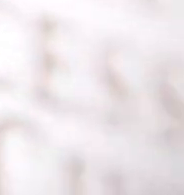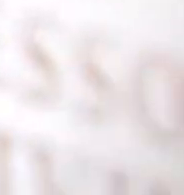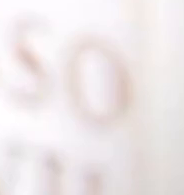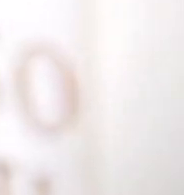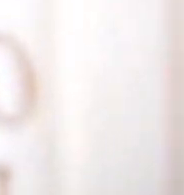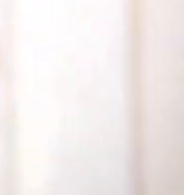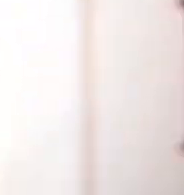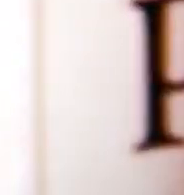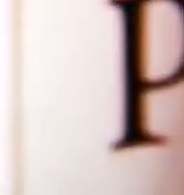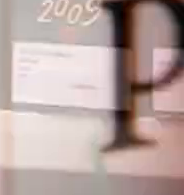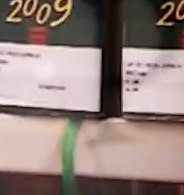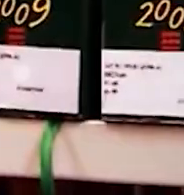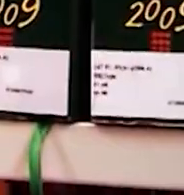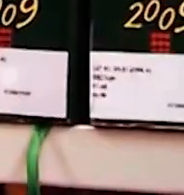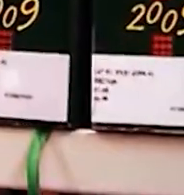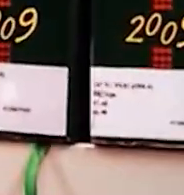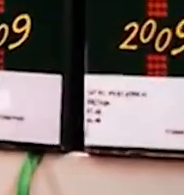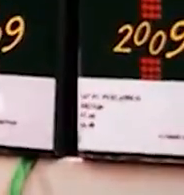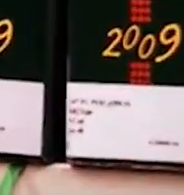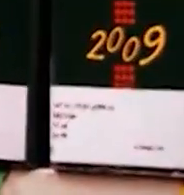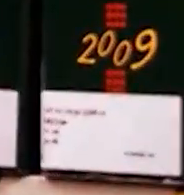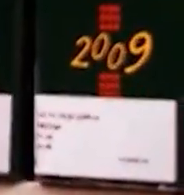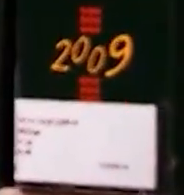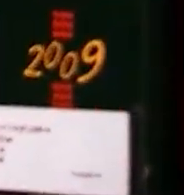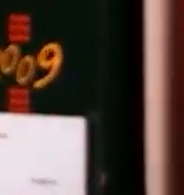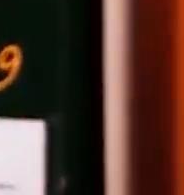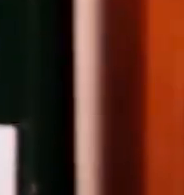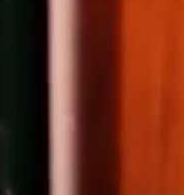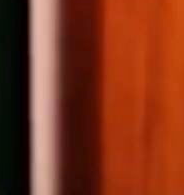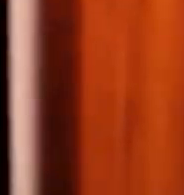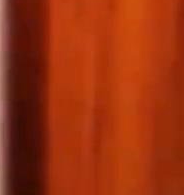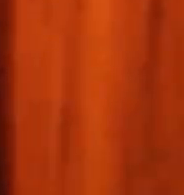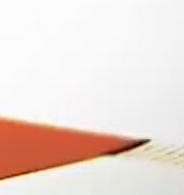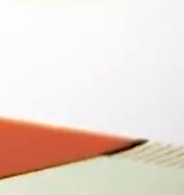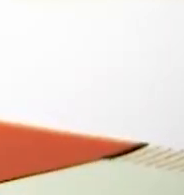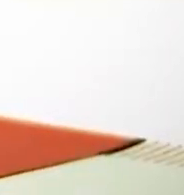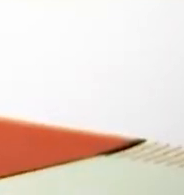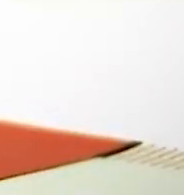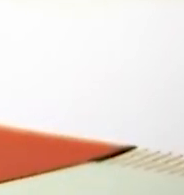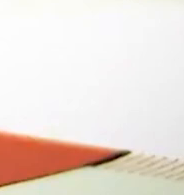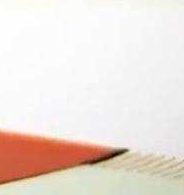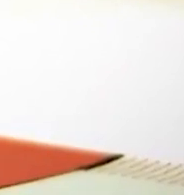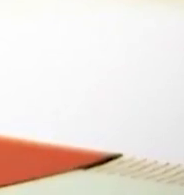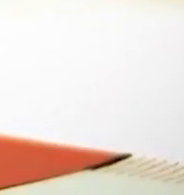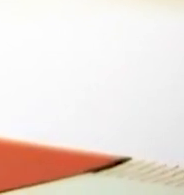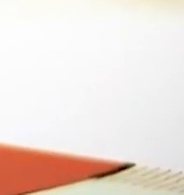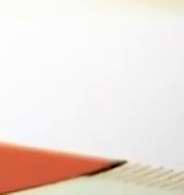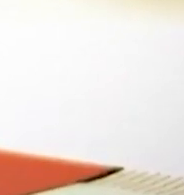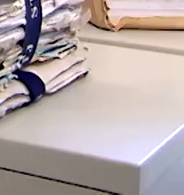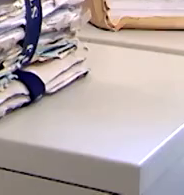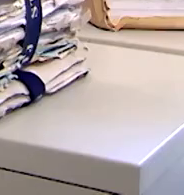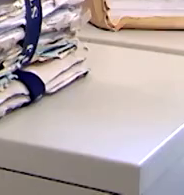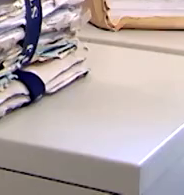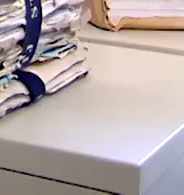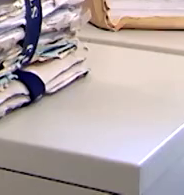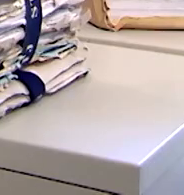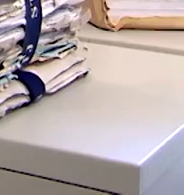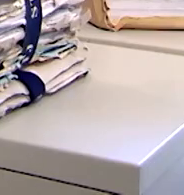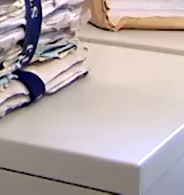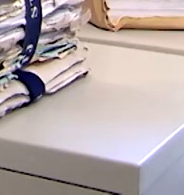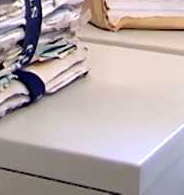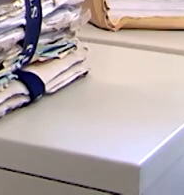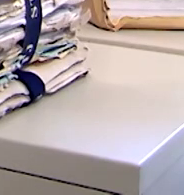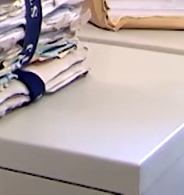2015 instituiu o Incidente de Resolução de Demandas Repetitivas, conhecido como IRDR. O objetivo